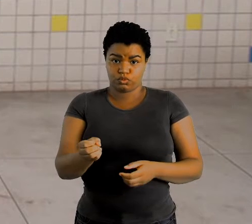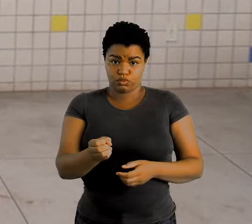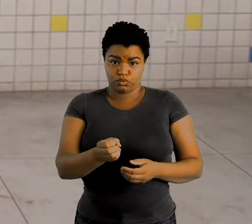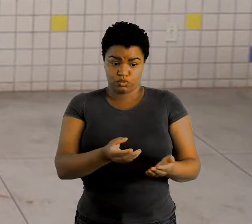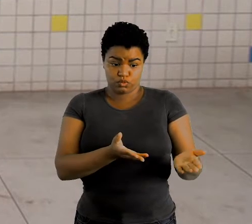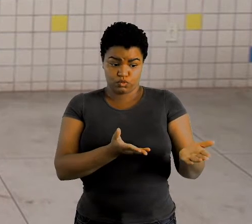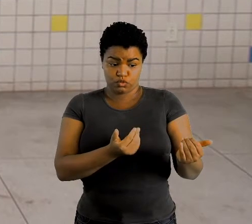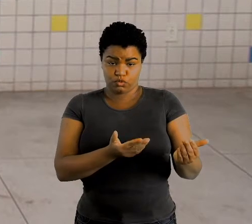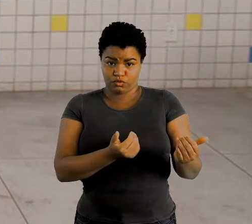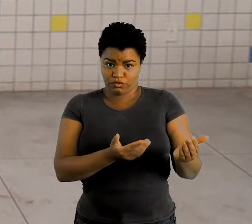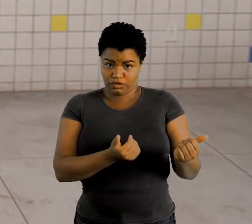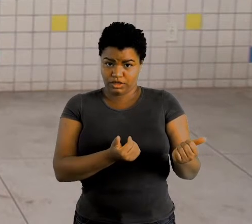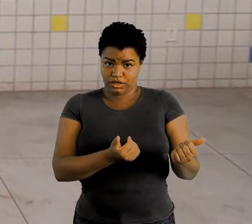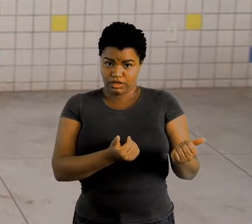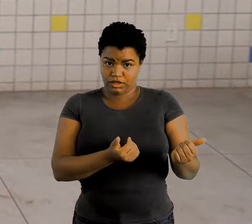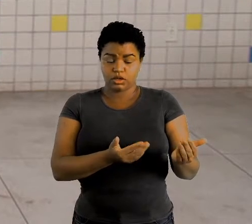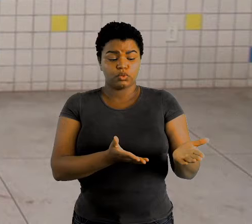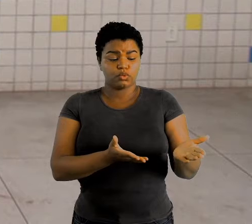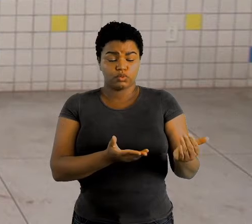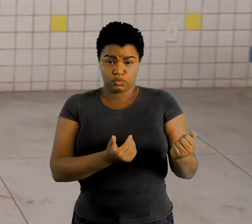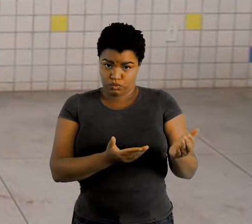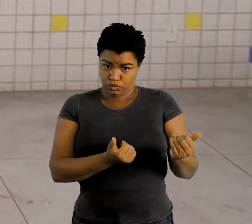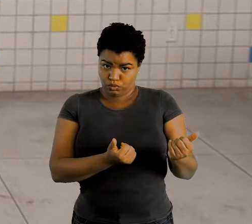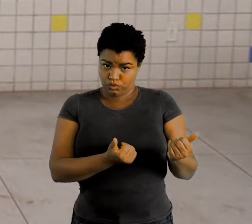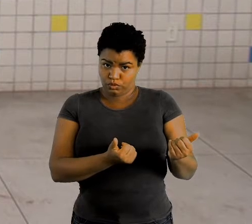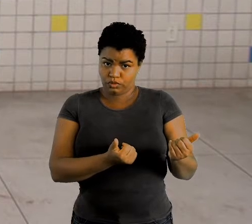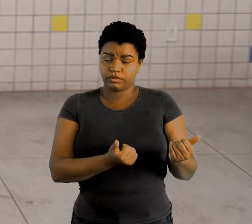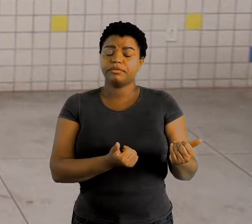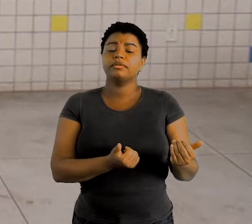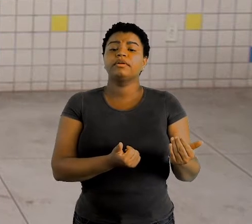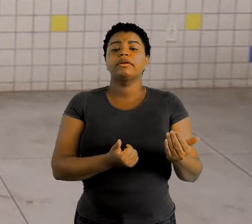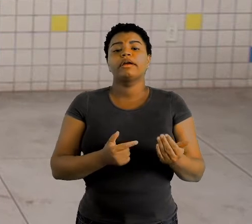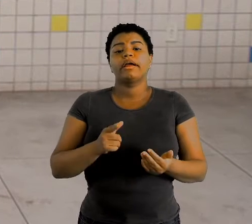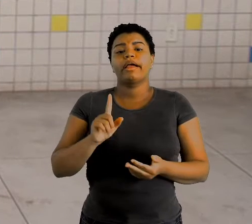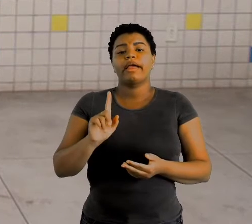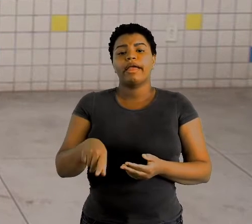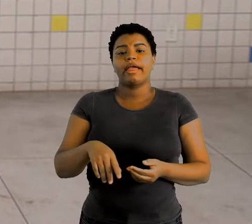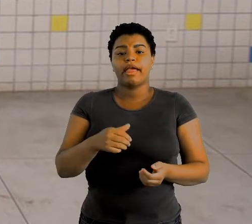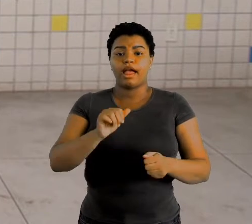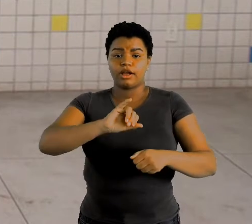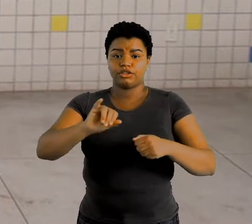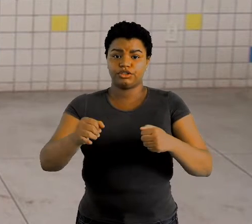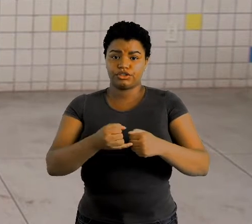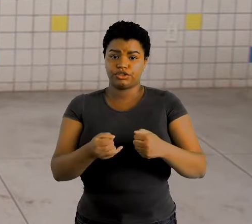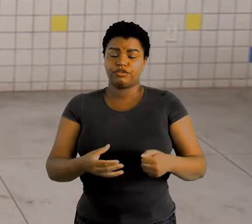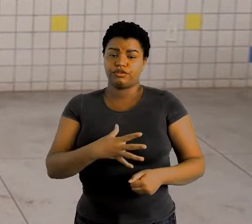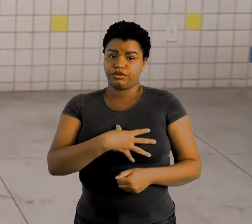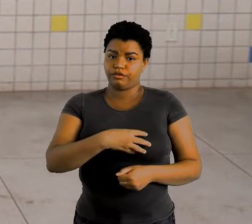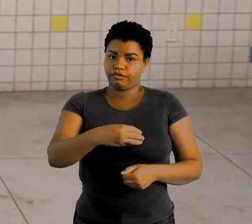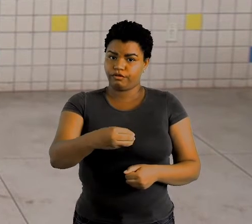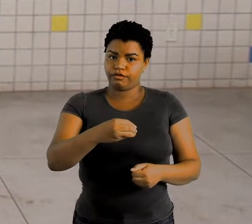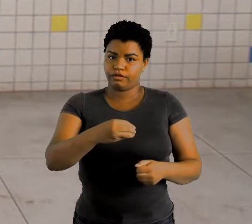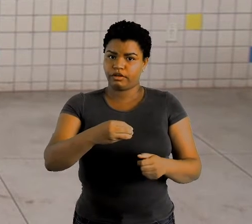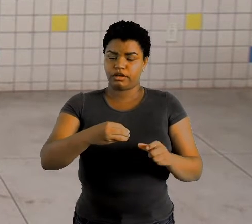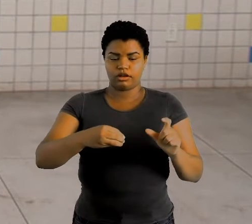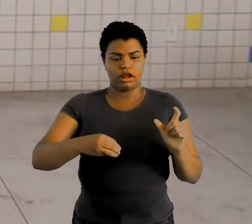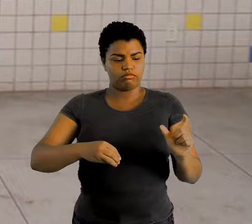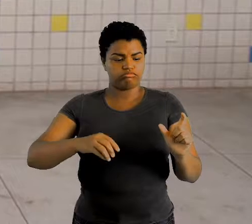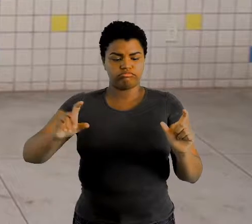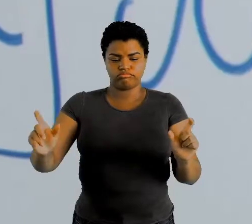Então, nova. é o adjetivo que filha está recebendo, ok?